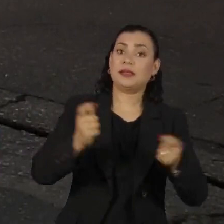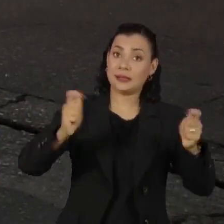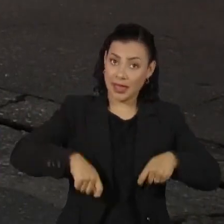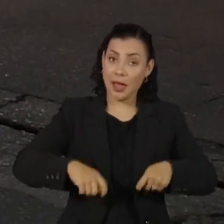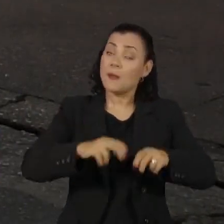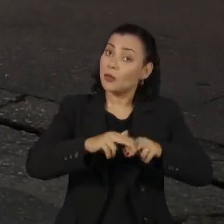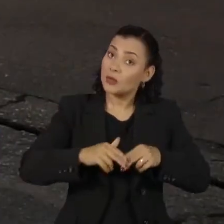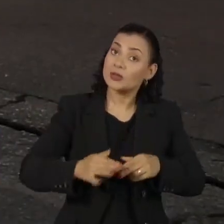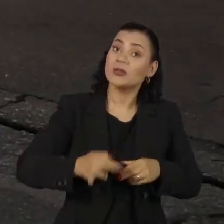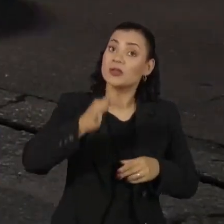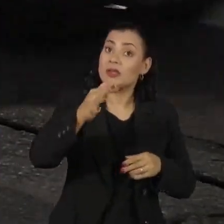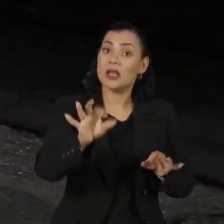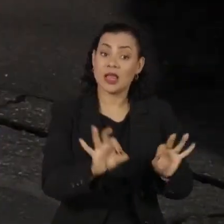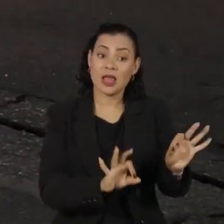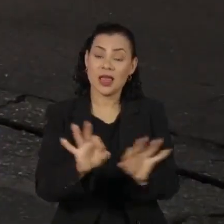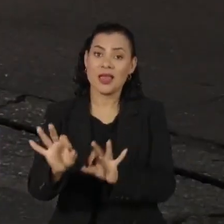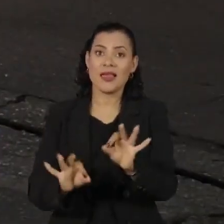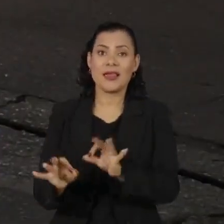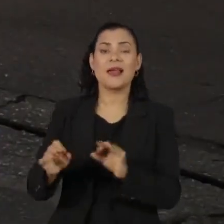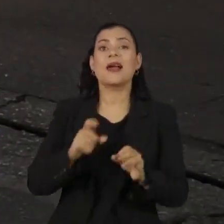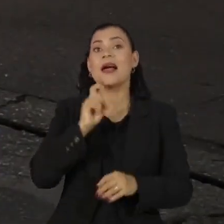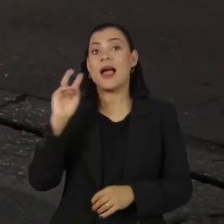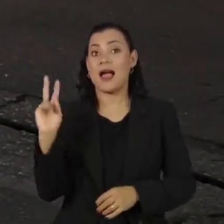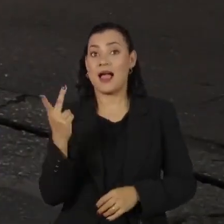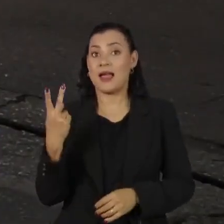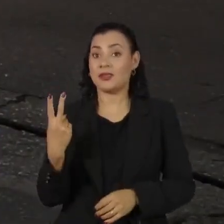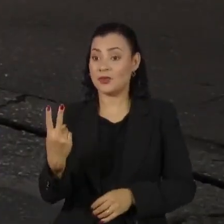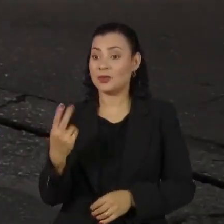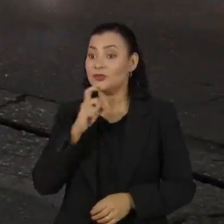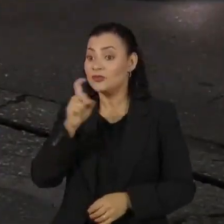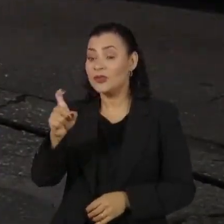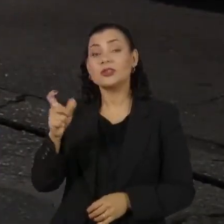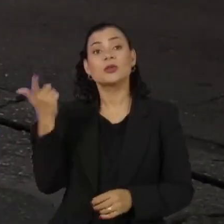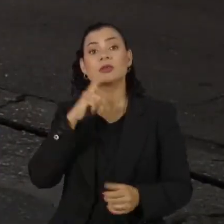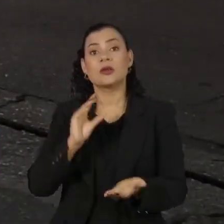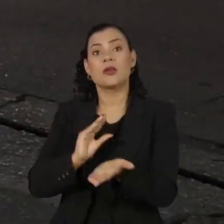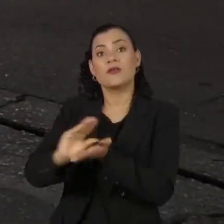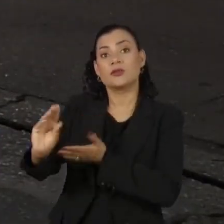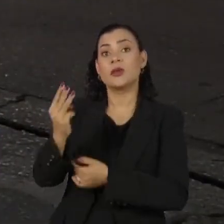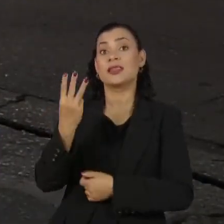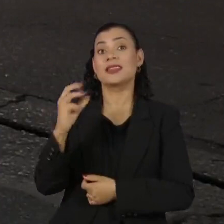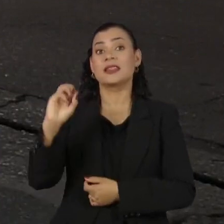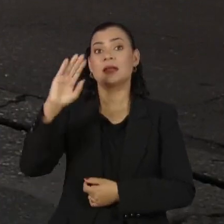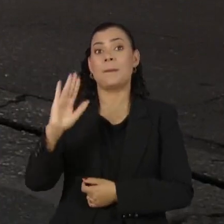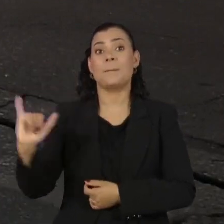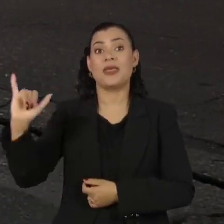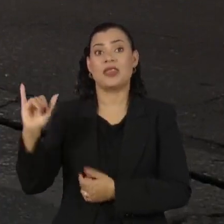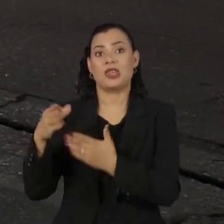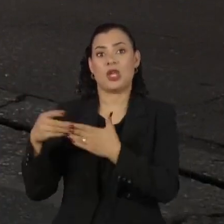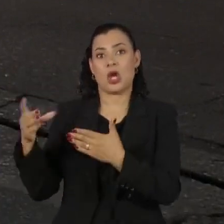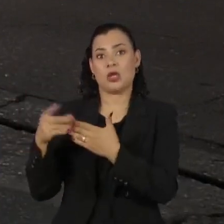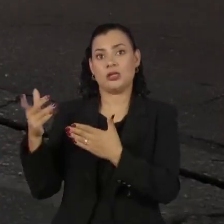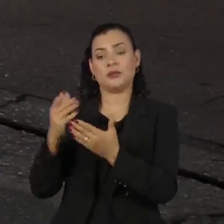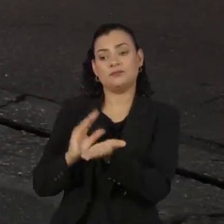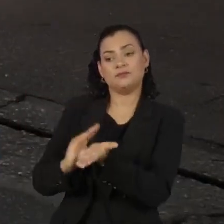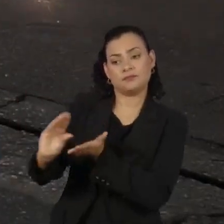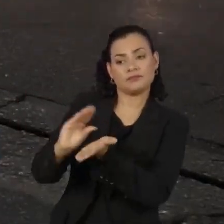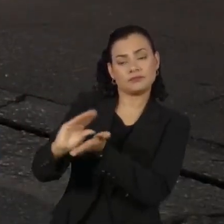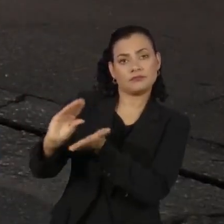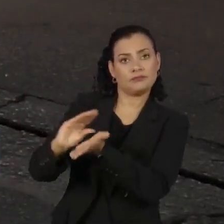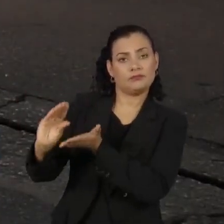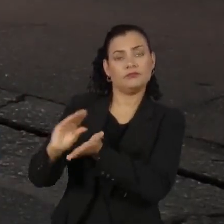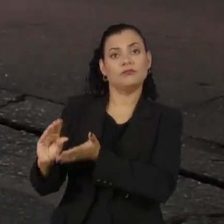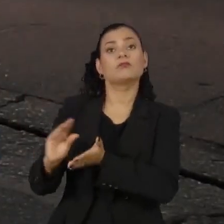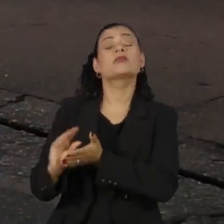para a produção de hidrogênio verde no Brasil receberam um investimento de cerca de 30 bilhões de dólares, segundo o Instituto Nacional